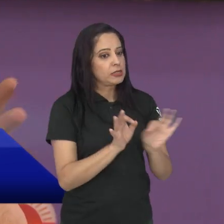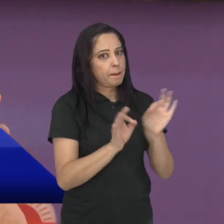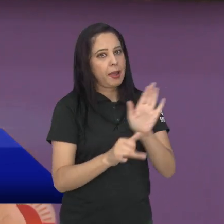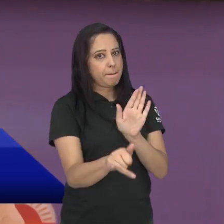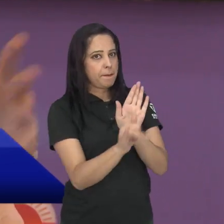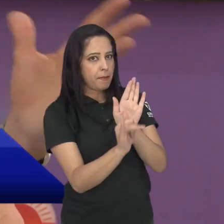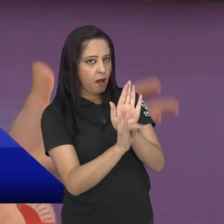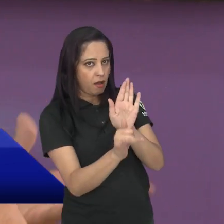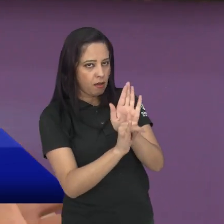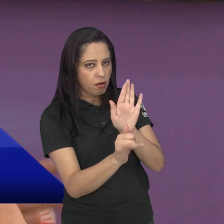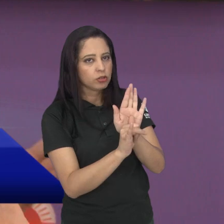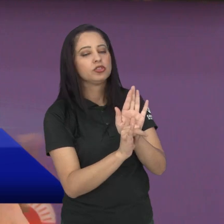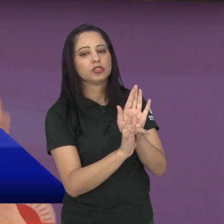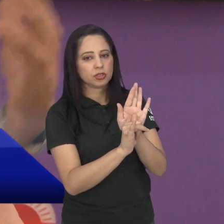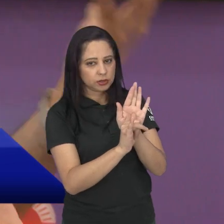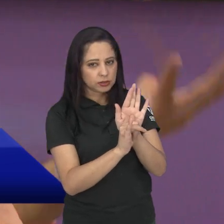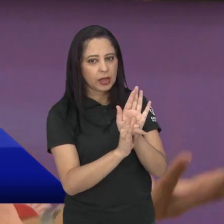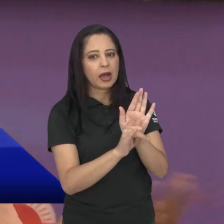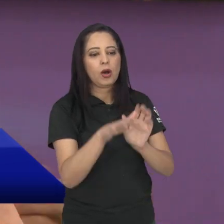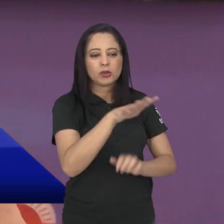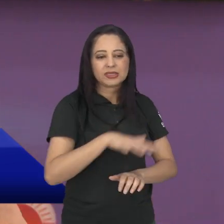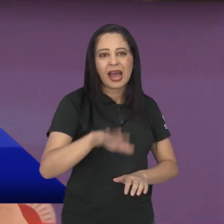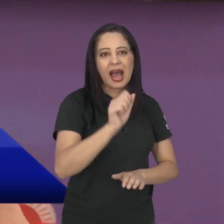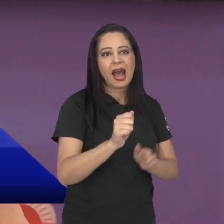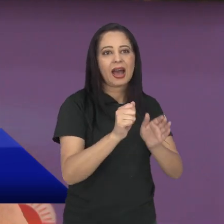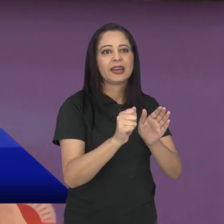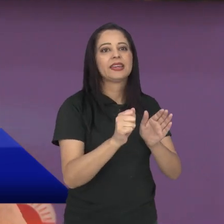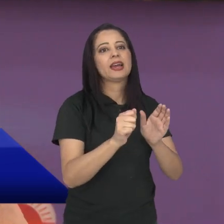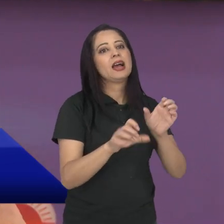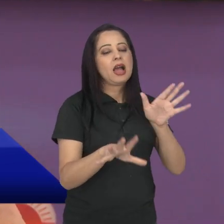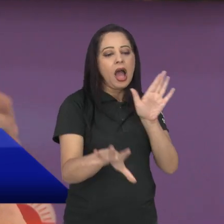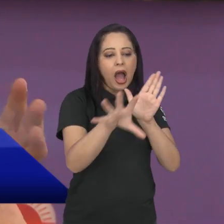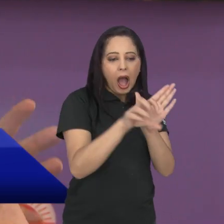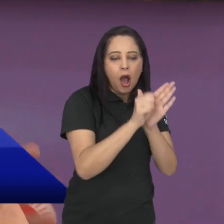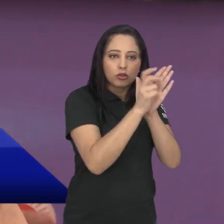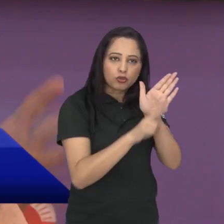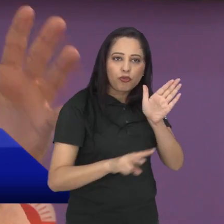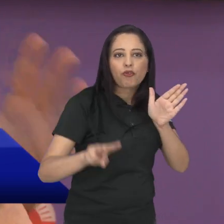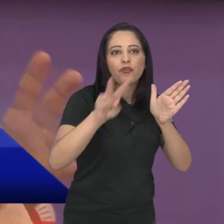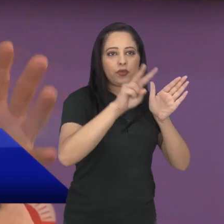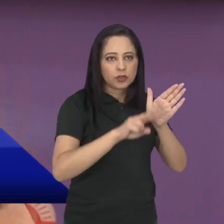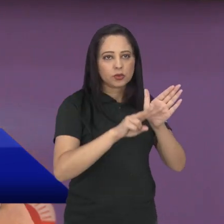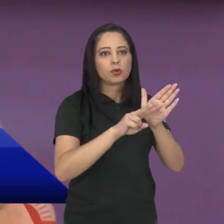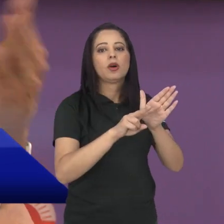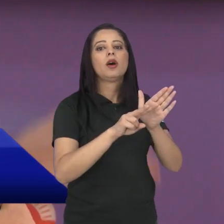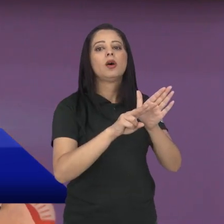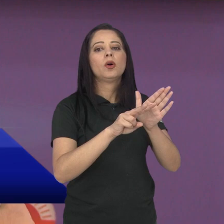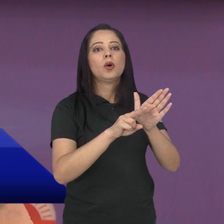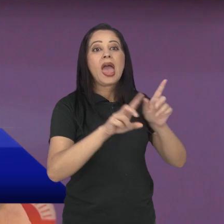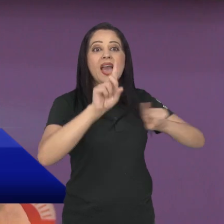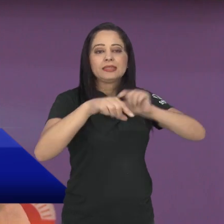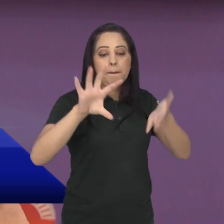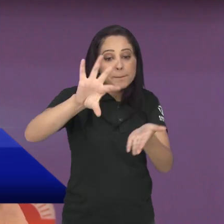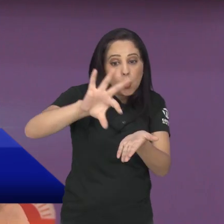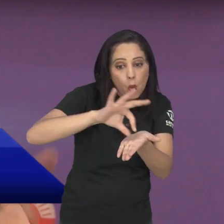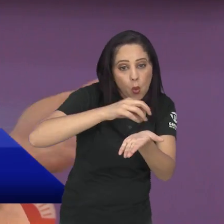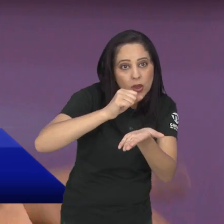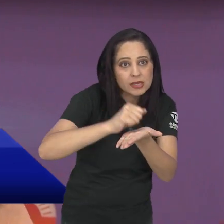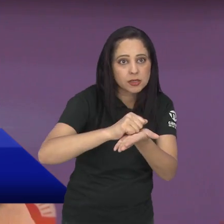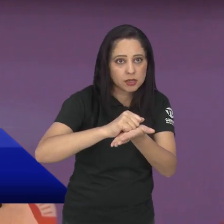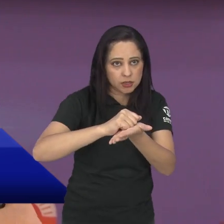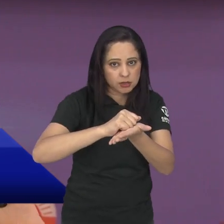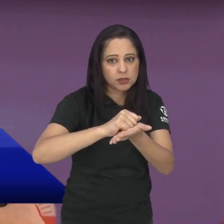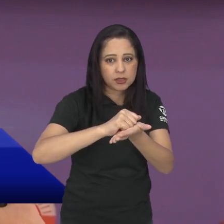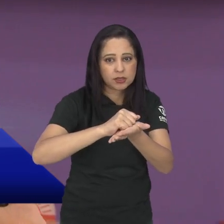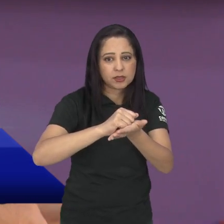nessas áreas específicas do audiovisual e dos outros setores também, constrói os editais, inscreve o plano de ação de